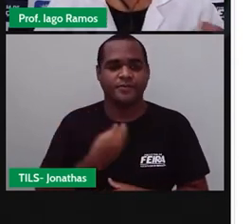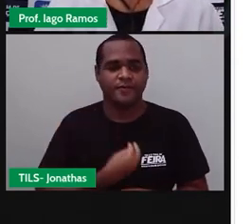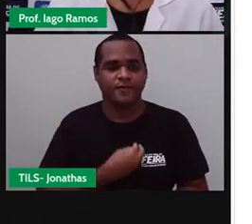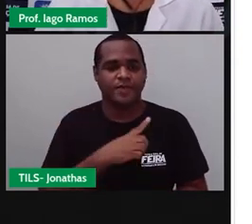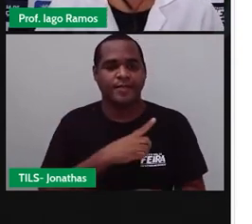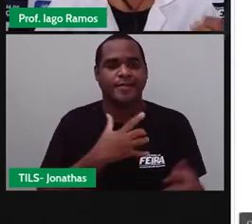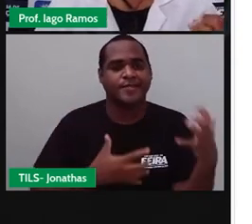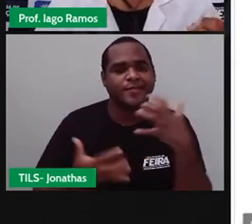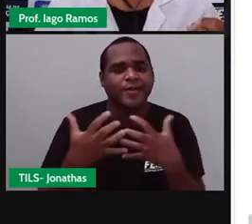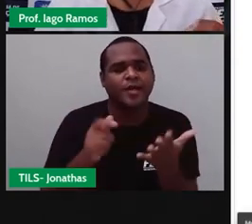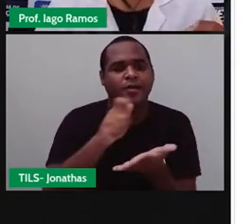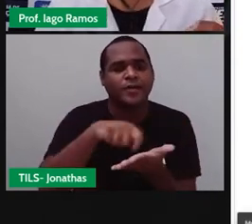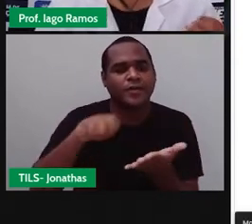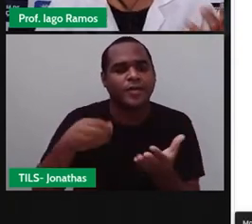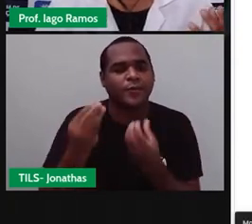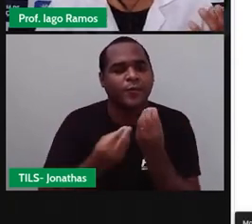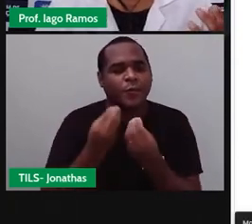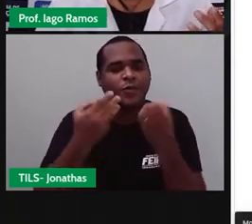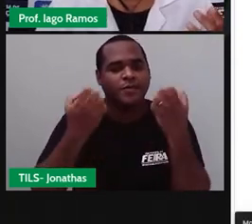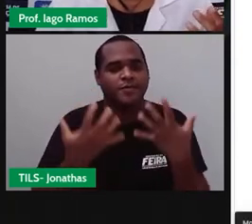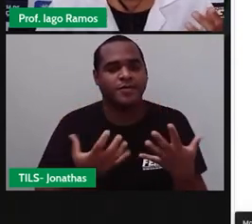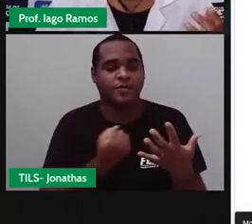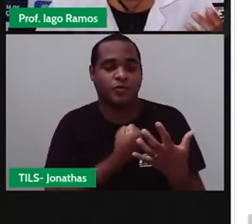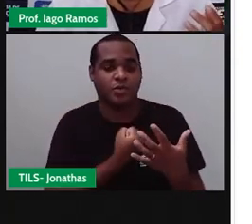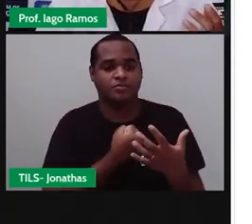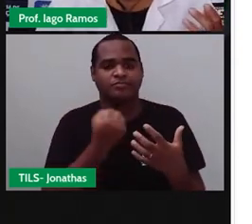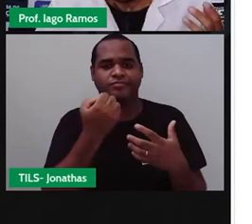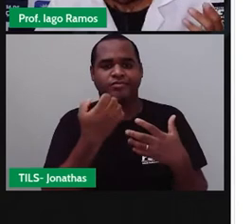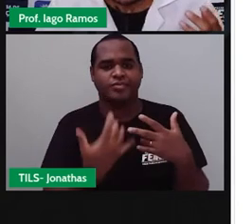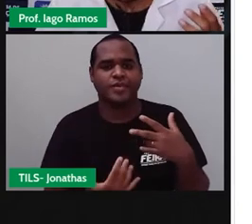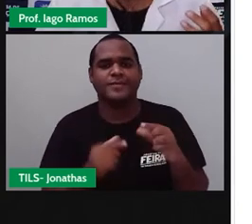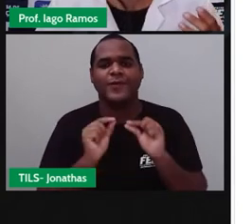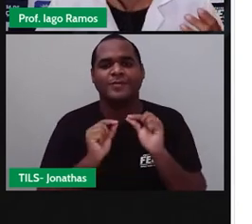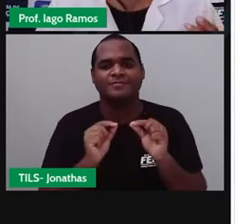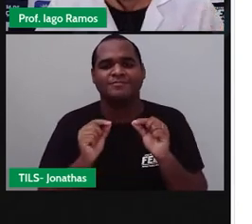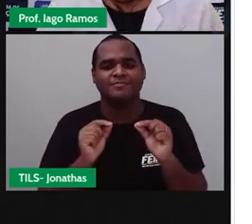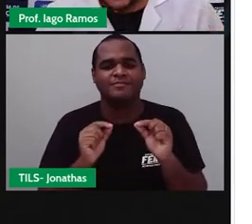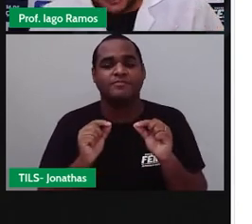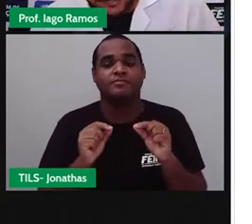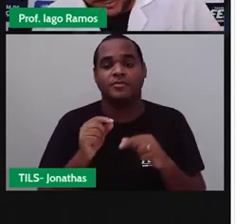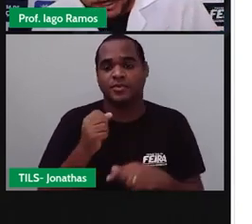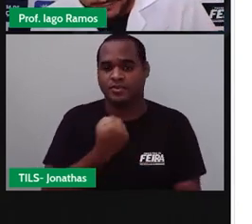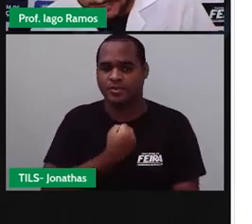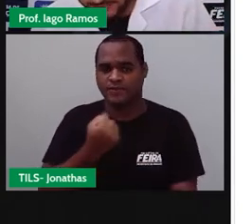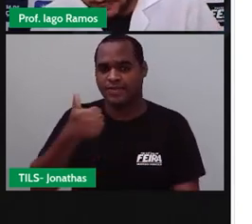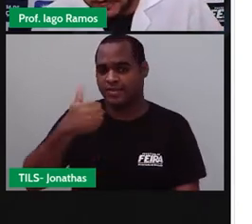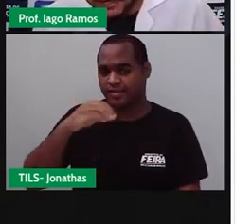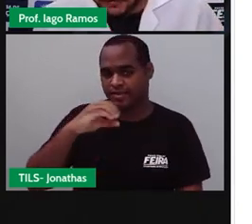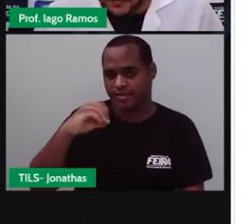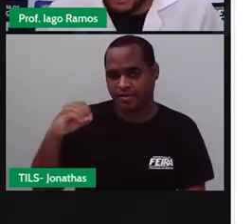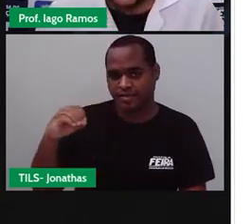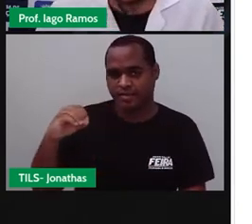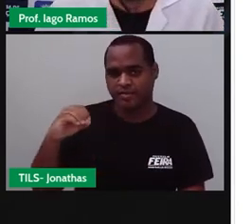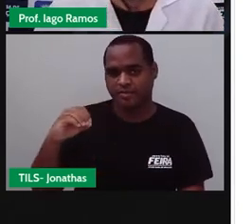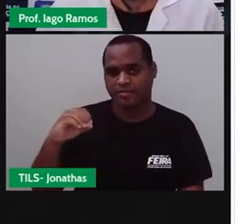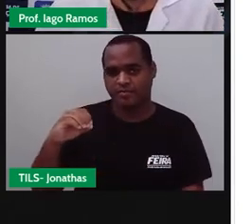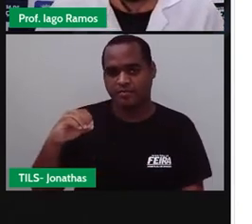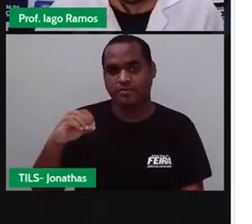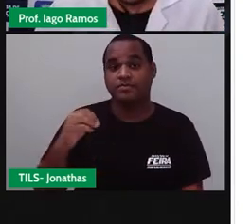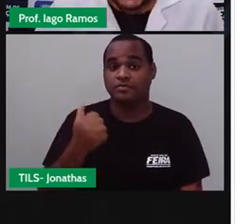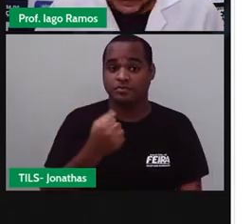a gente escreve isso na forma de números inteiros? Dívida de 100. A gente vai escrever dessa forma.